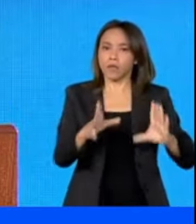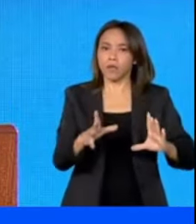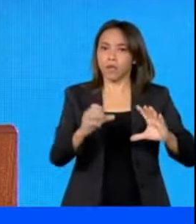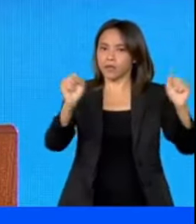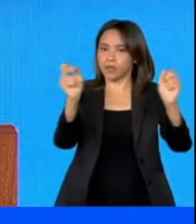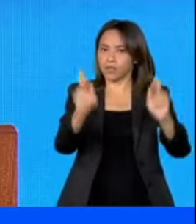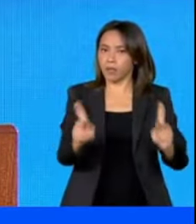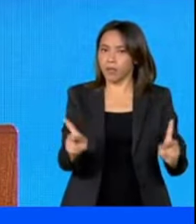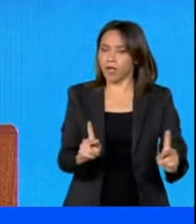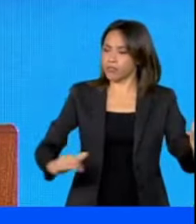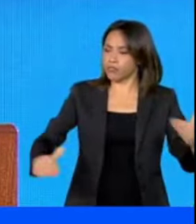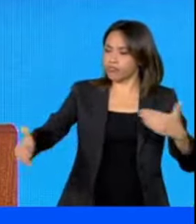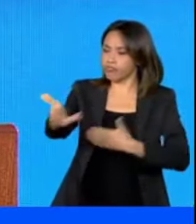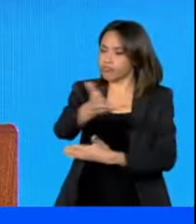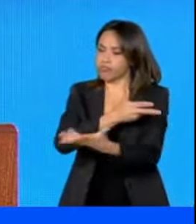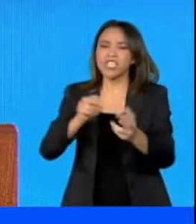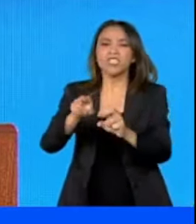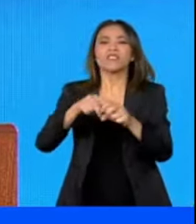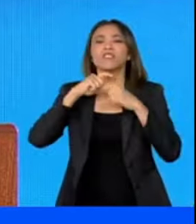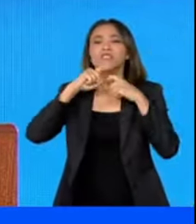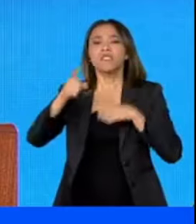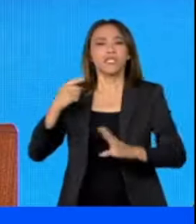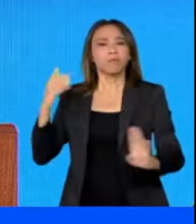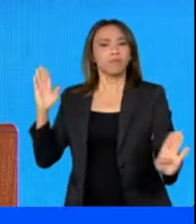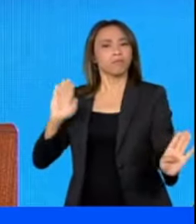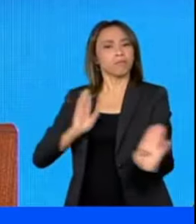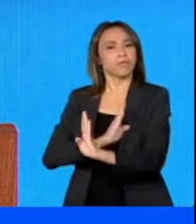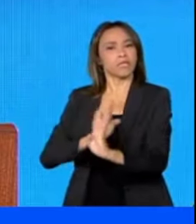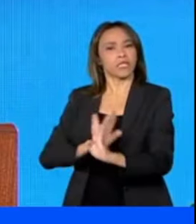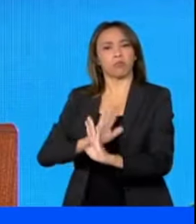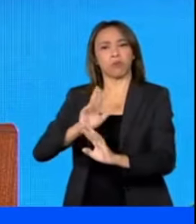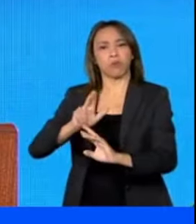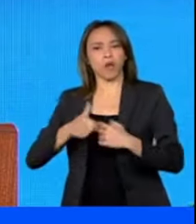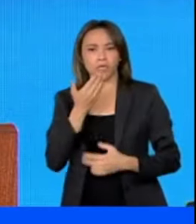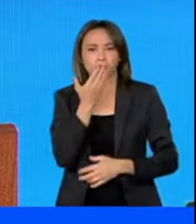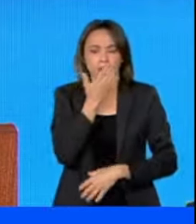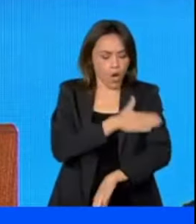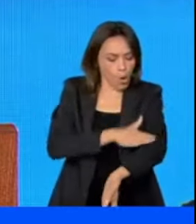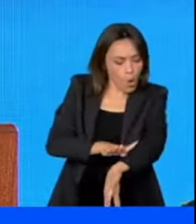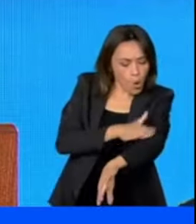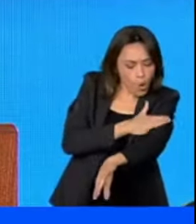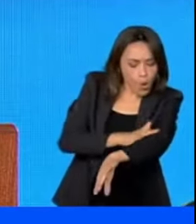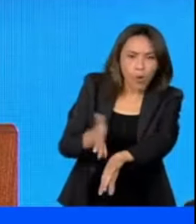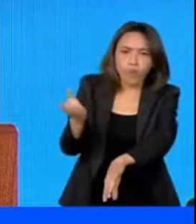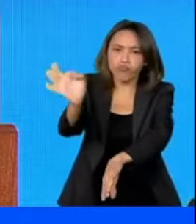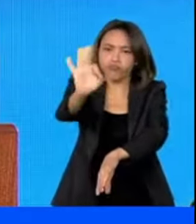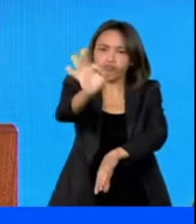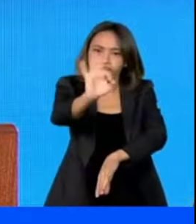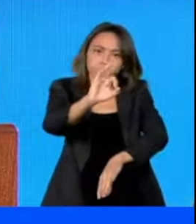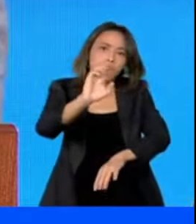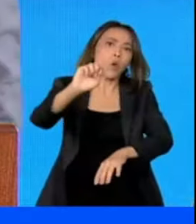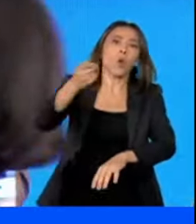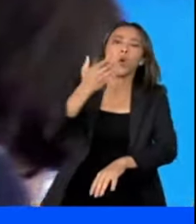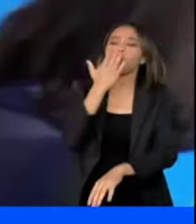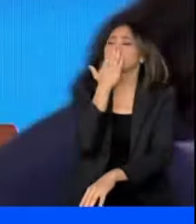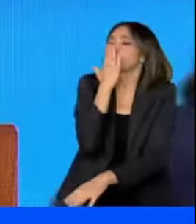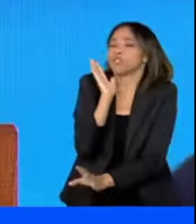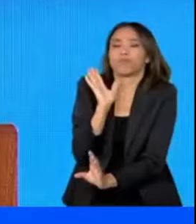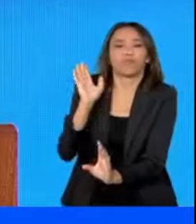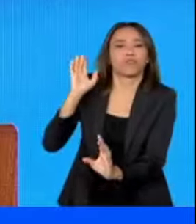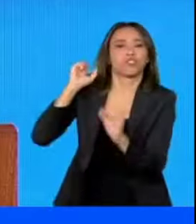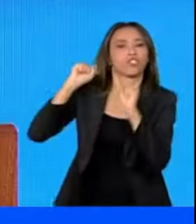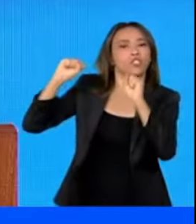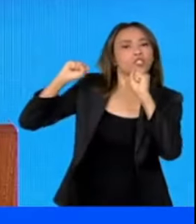em que ninguém será perseguido pela cor que ele gosta, ninguém será perseguido pelo time que ele torce,